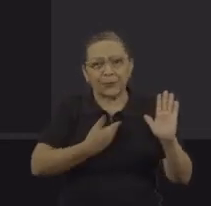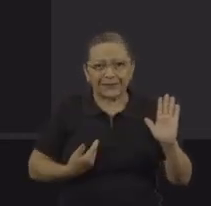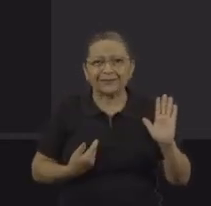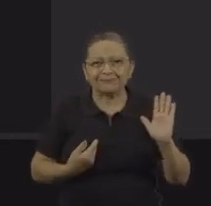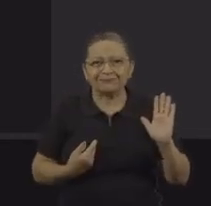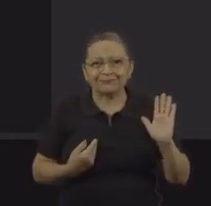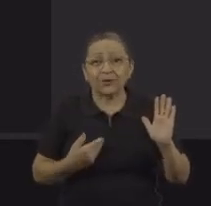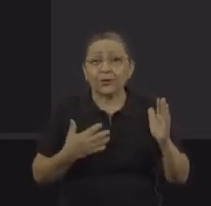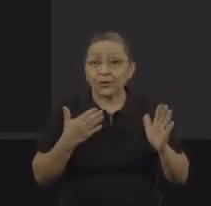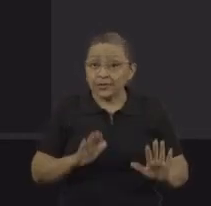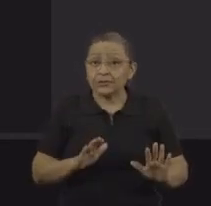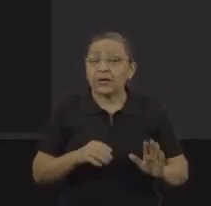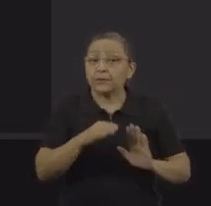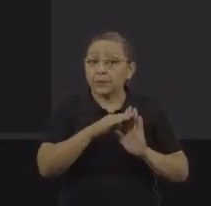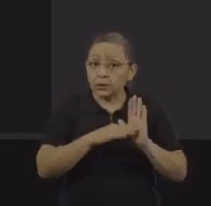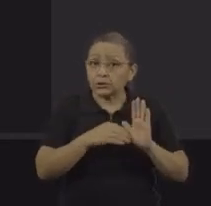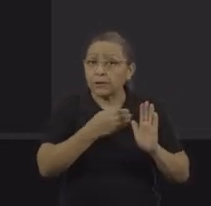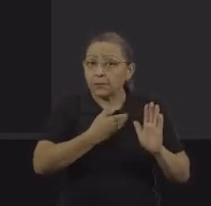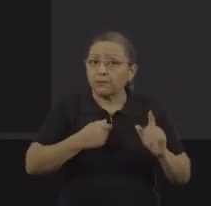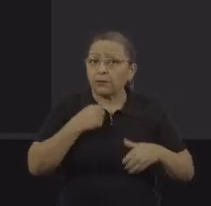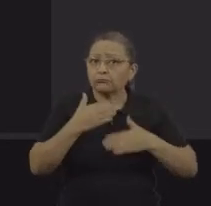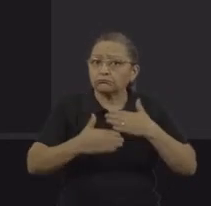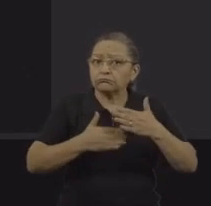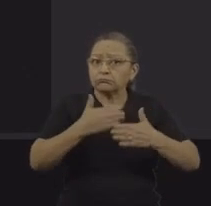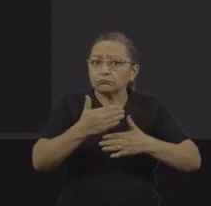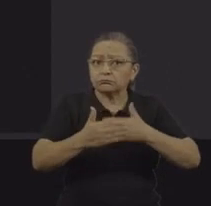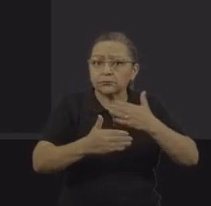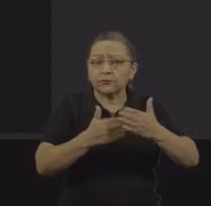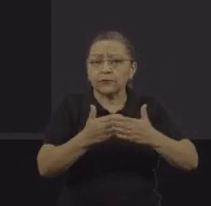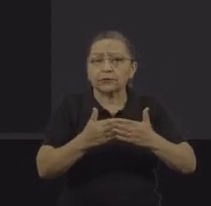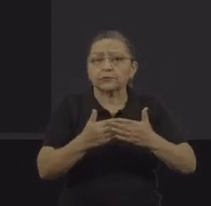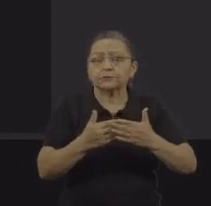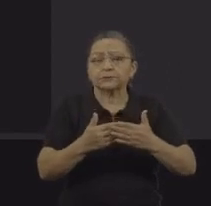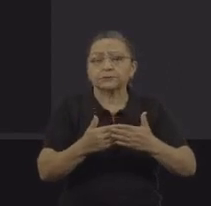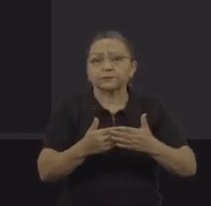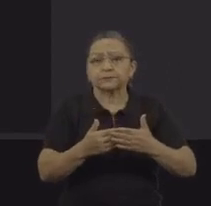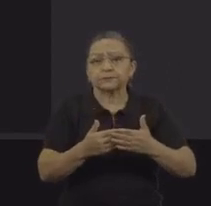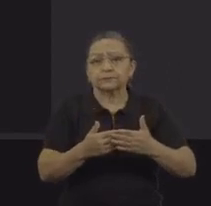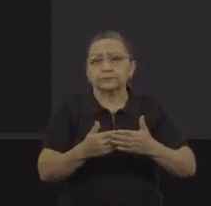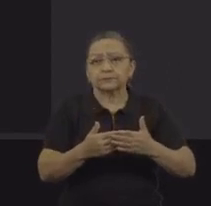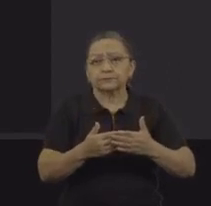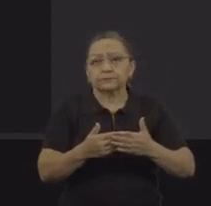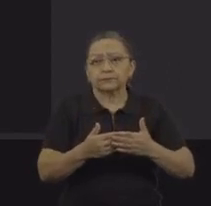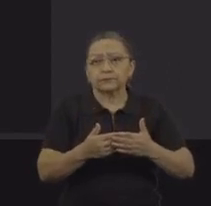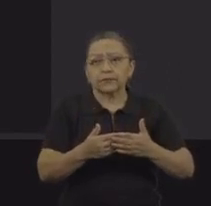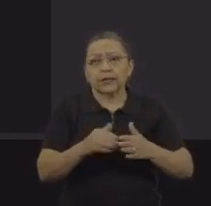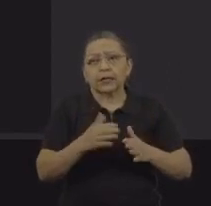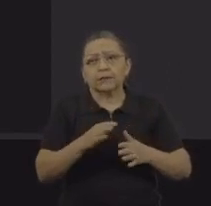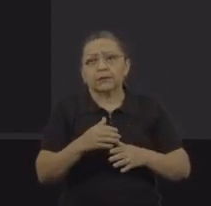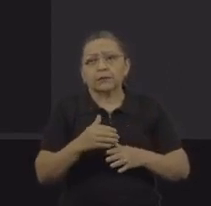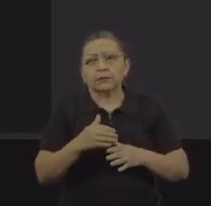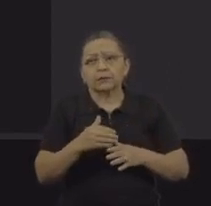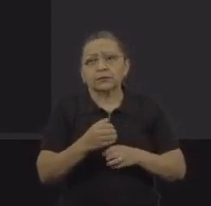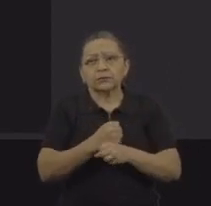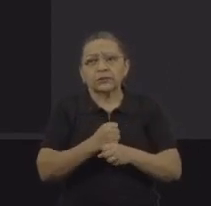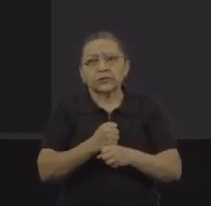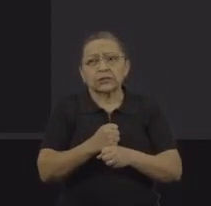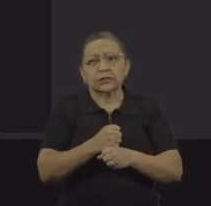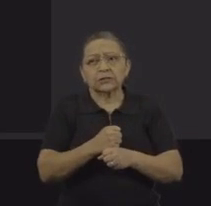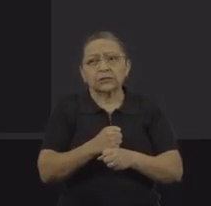a política pública foi se desenvolvendo, né? Para além da questão dos grupos móveis, então a lista suja é um instrumento importante que foi